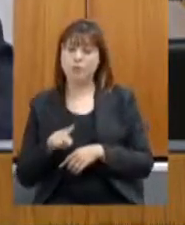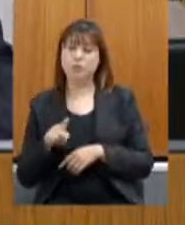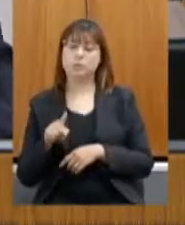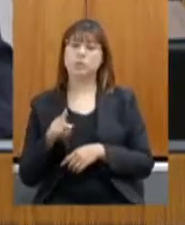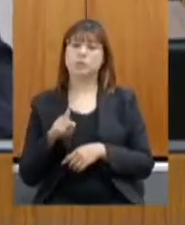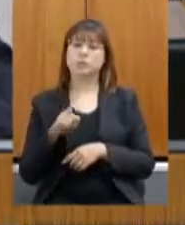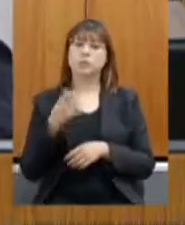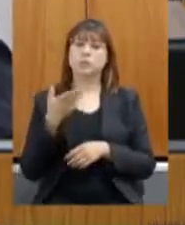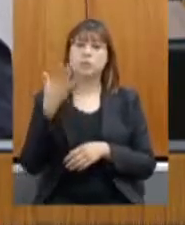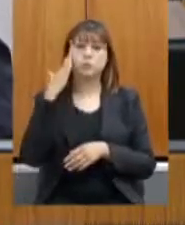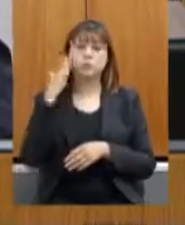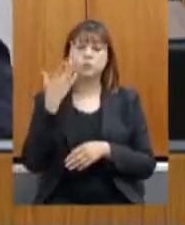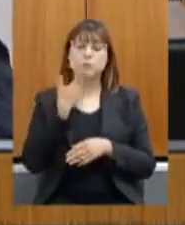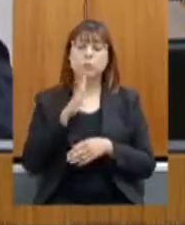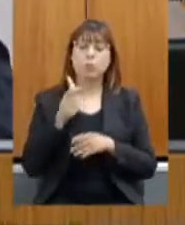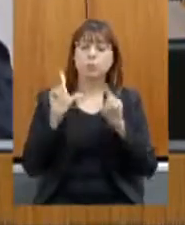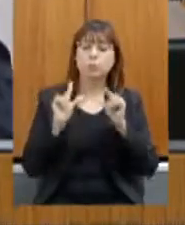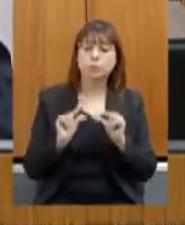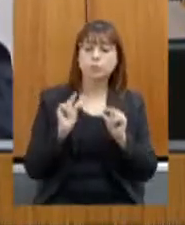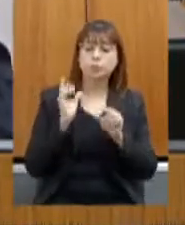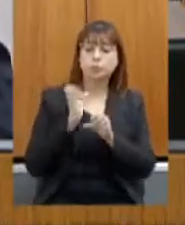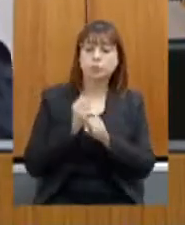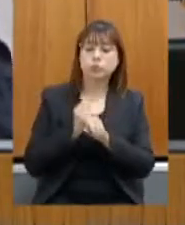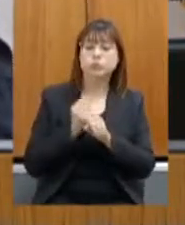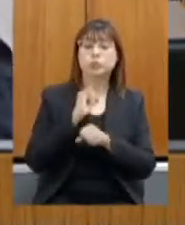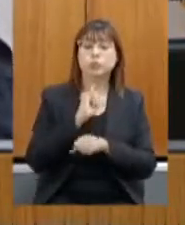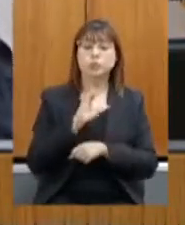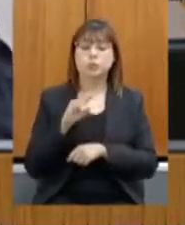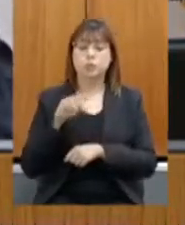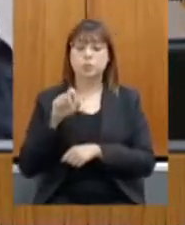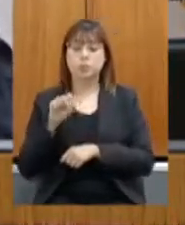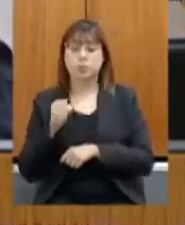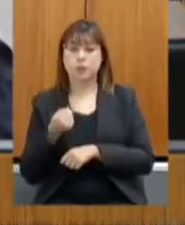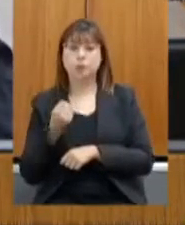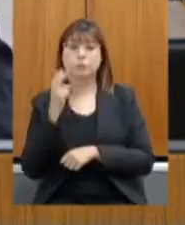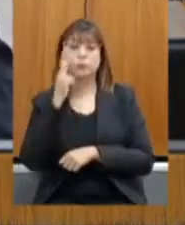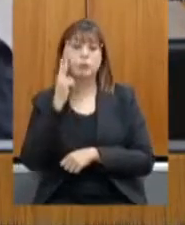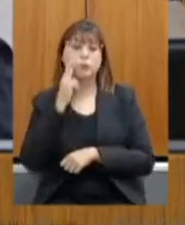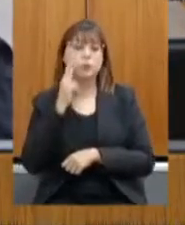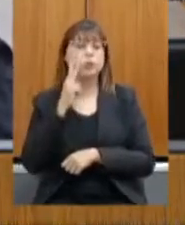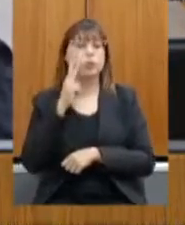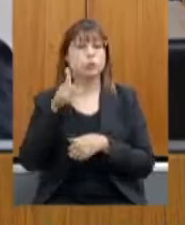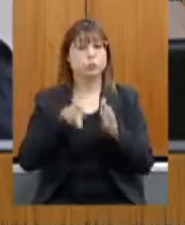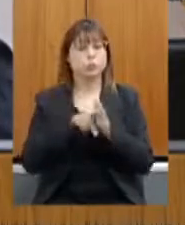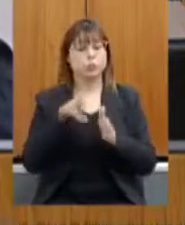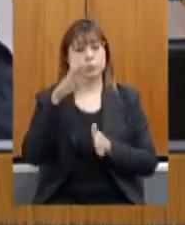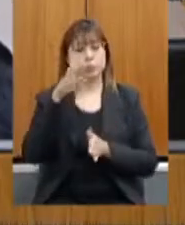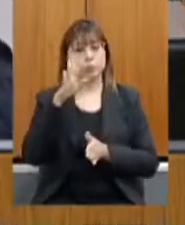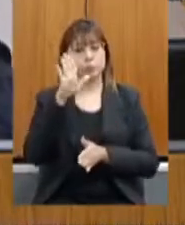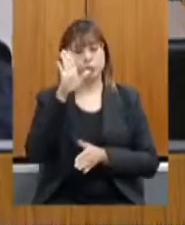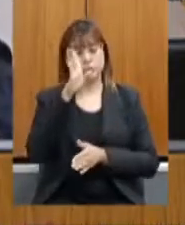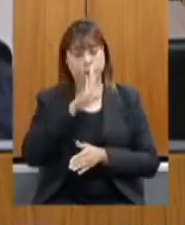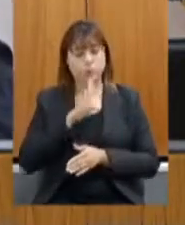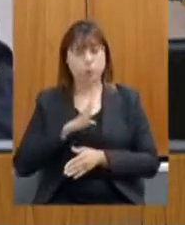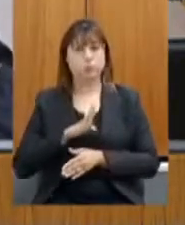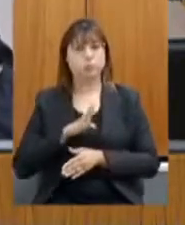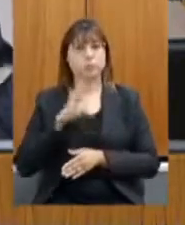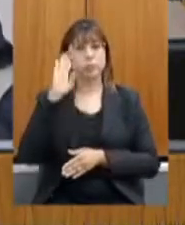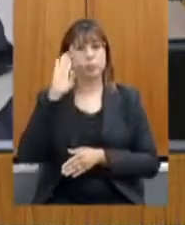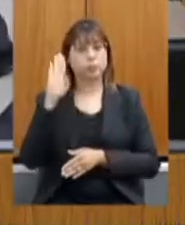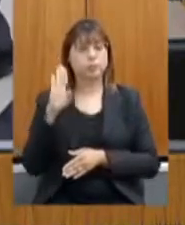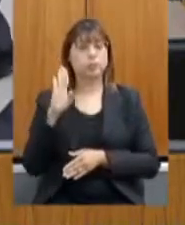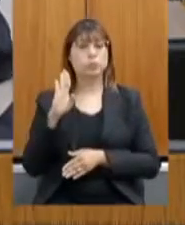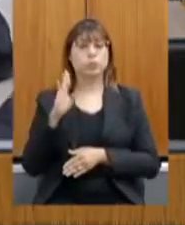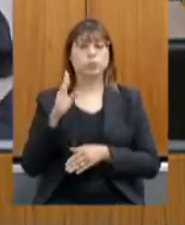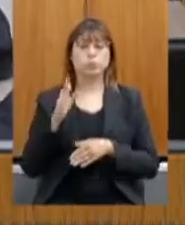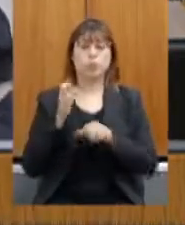ou redução de base de cálculo do ICMS para os vinhos nacionais em especial nas regiões emergentes na